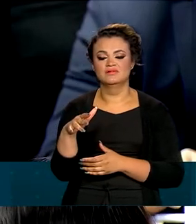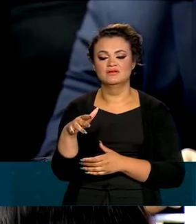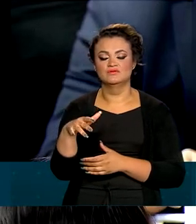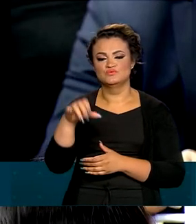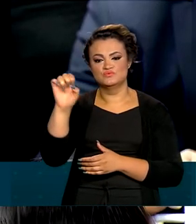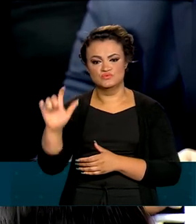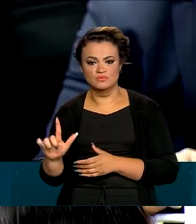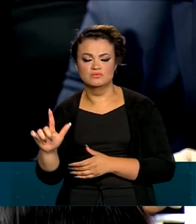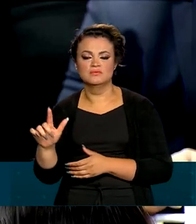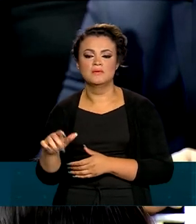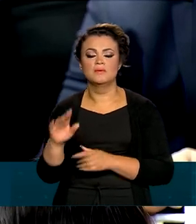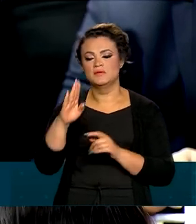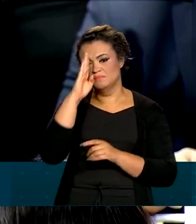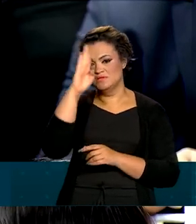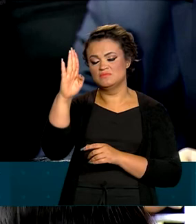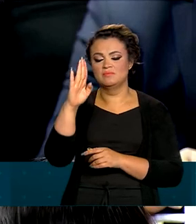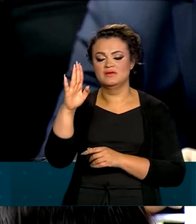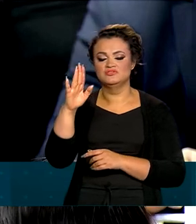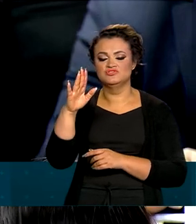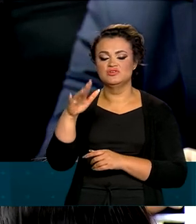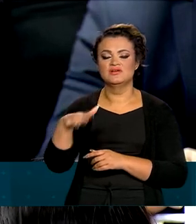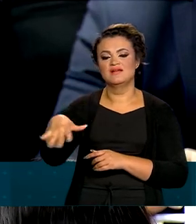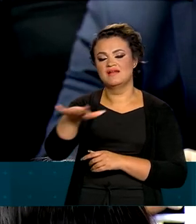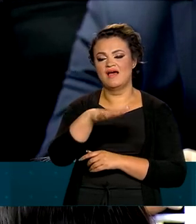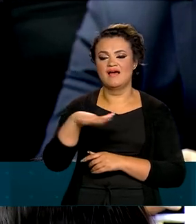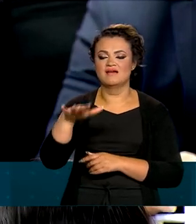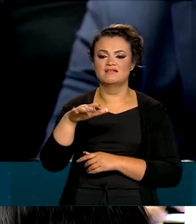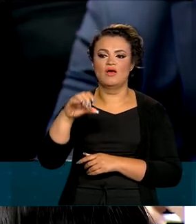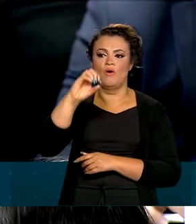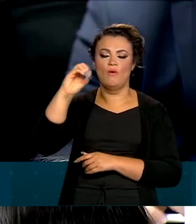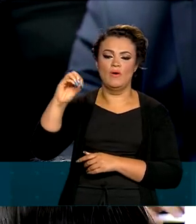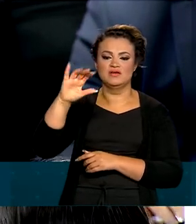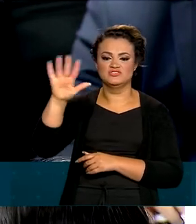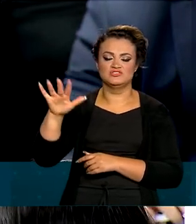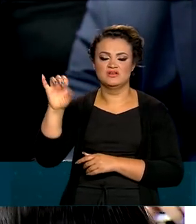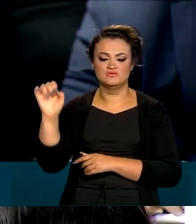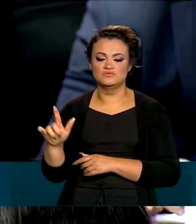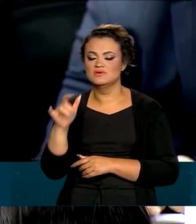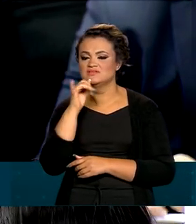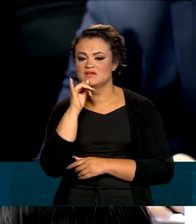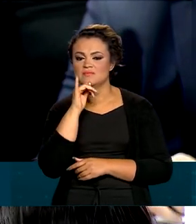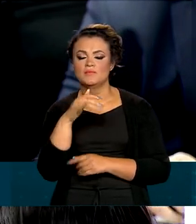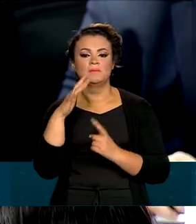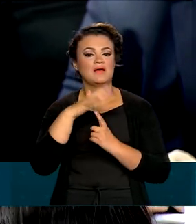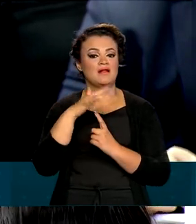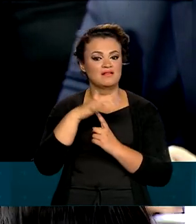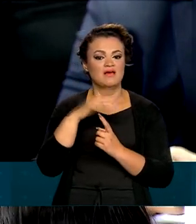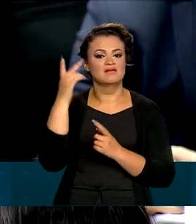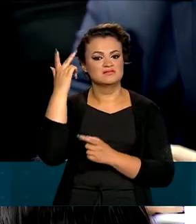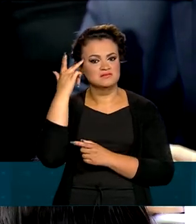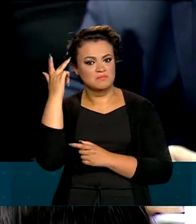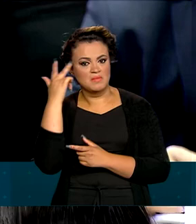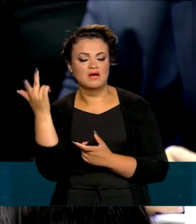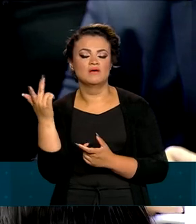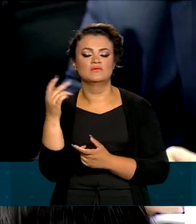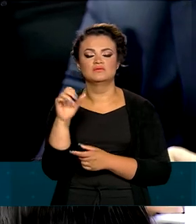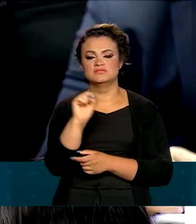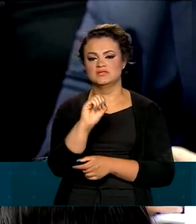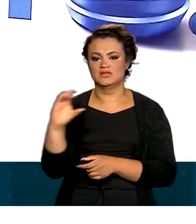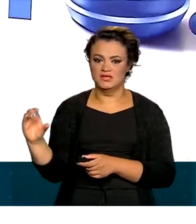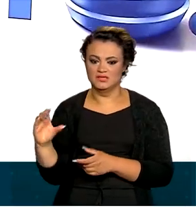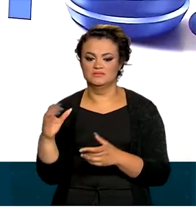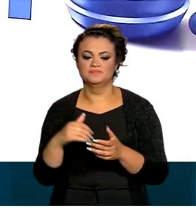região sul e principalmente no lado mais oeste da região sul, como por exemplo do Paraná e São Paulo e Santa